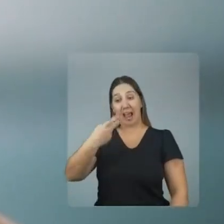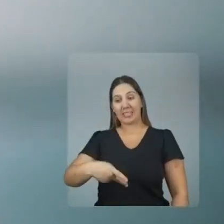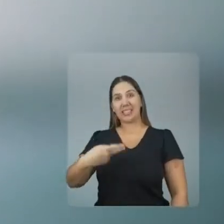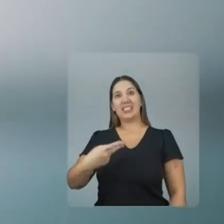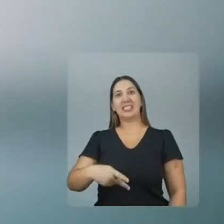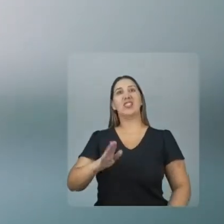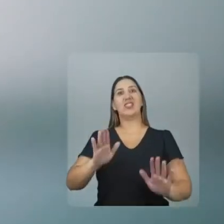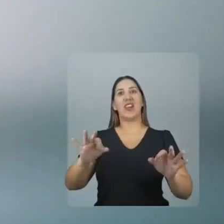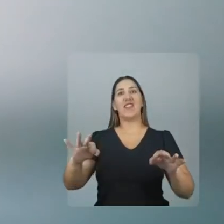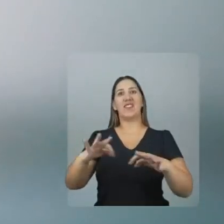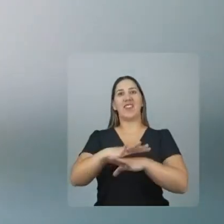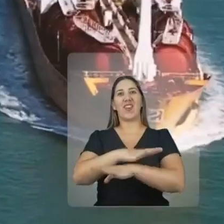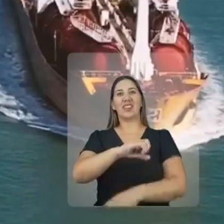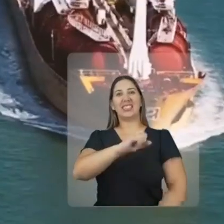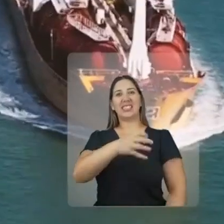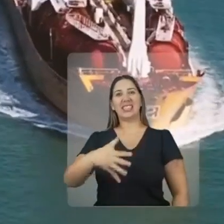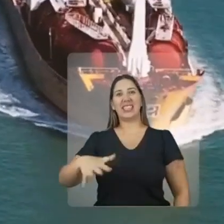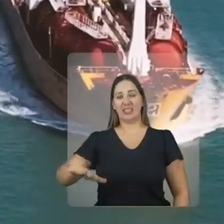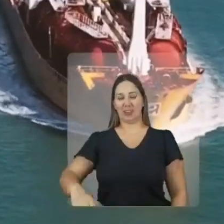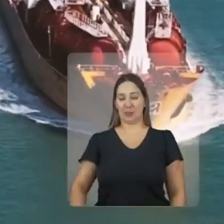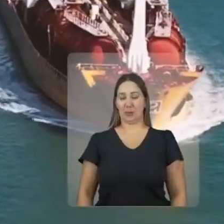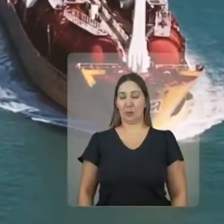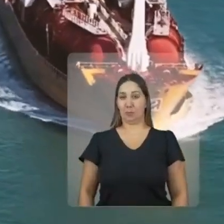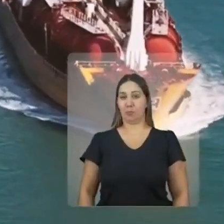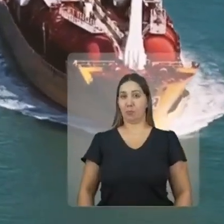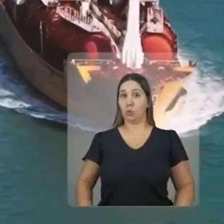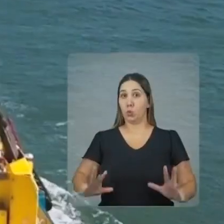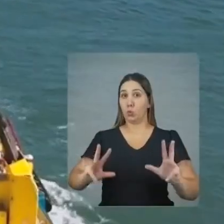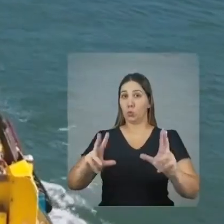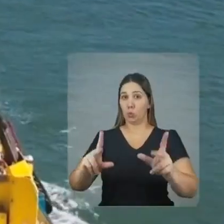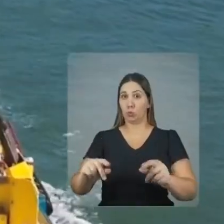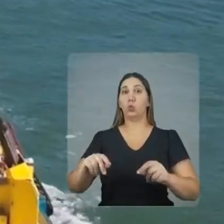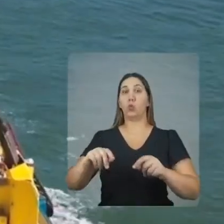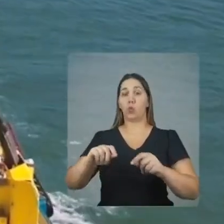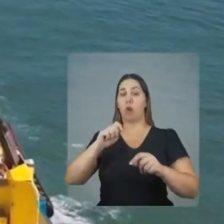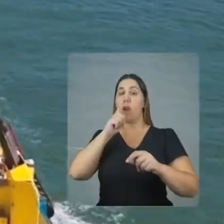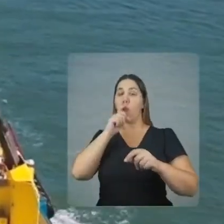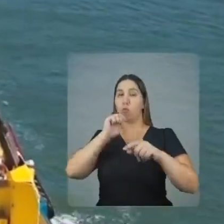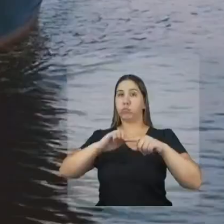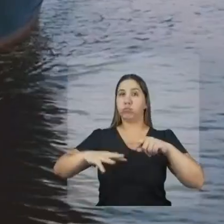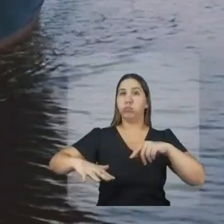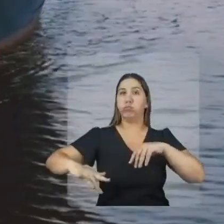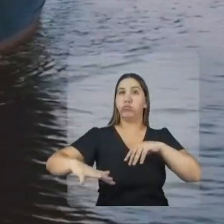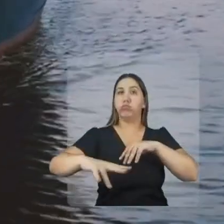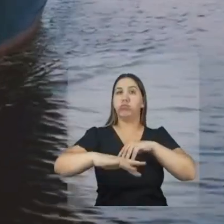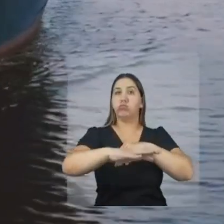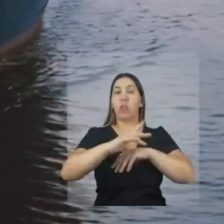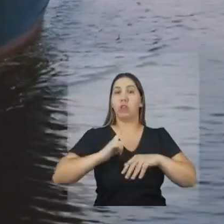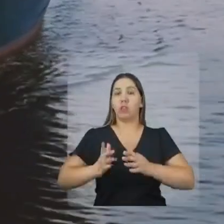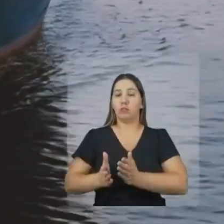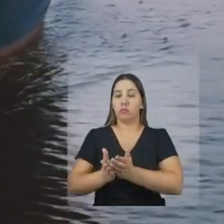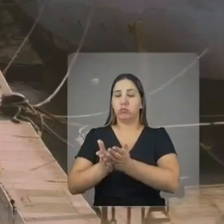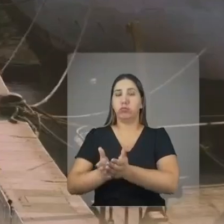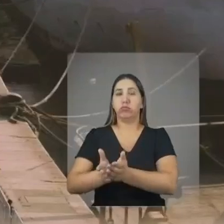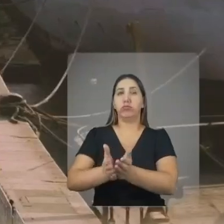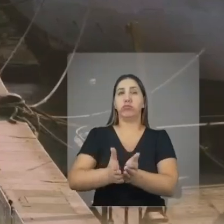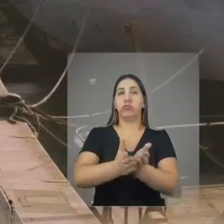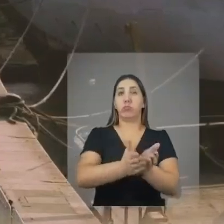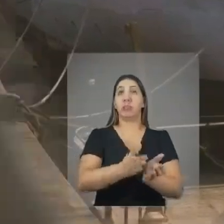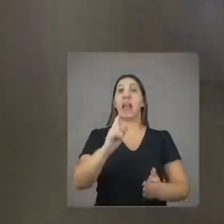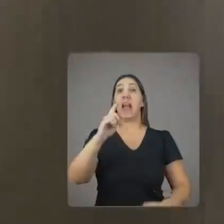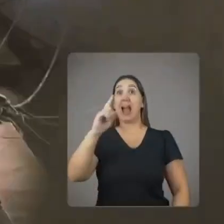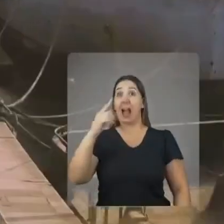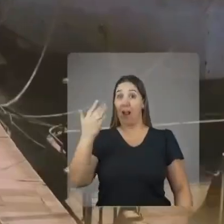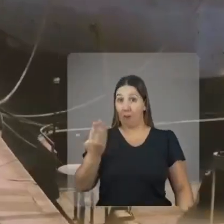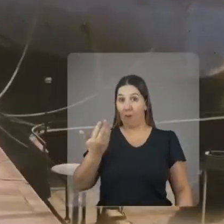aqui mesmo, na Baixada Santista. O estuário de Santos é todo navegável. Este projeto importante de transporte hidroviário